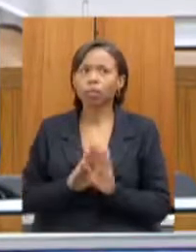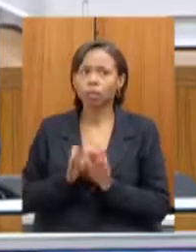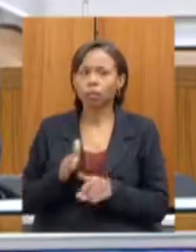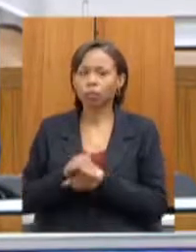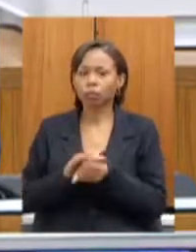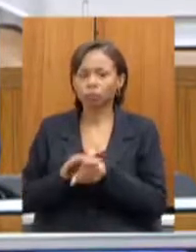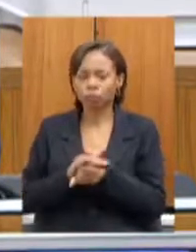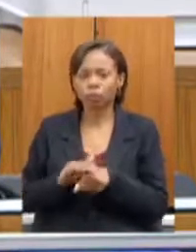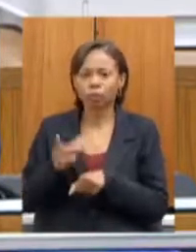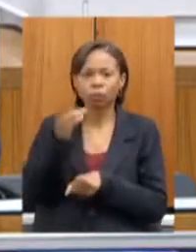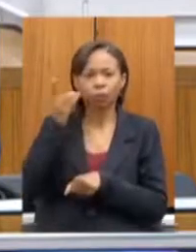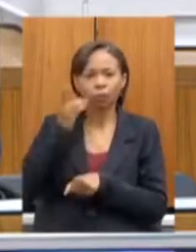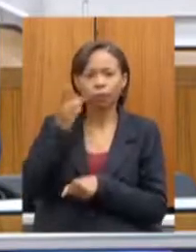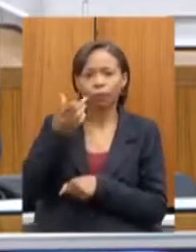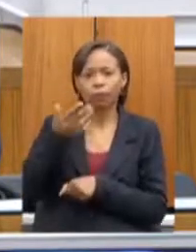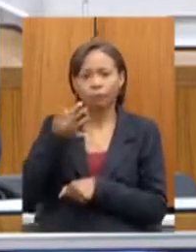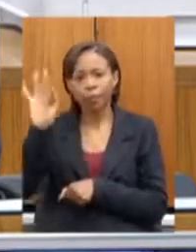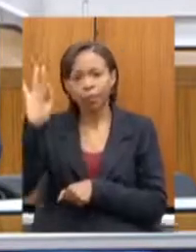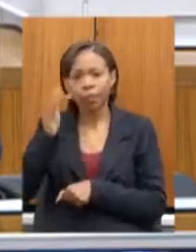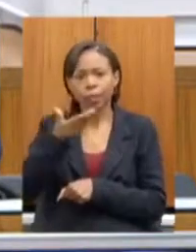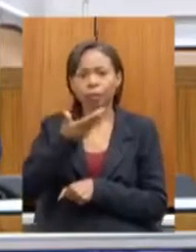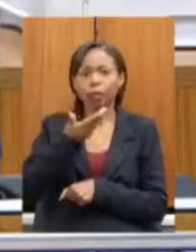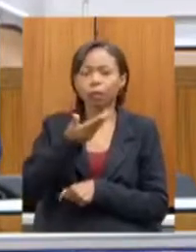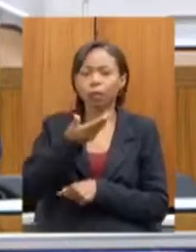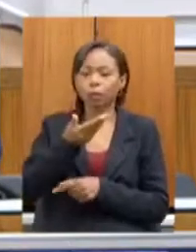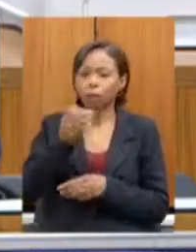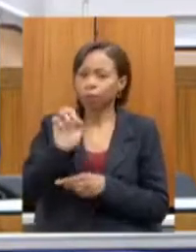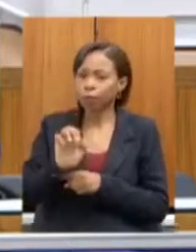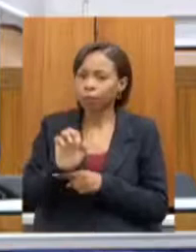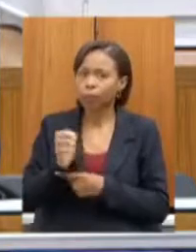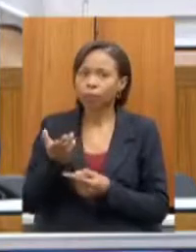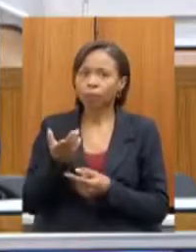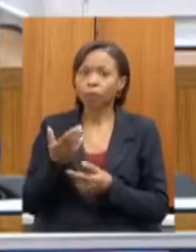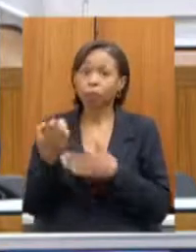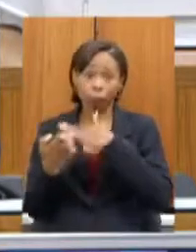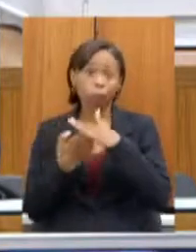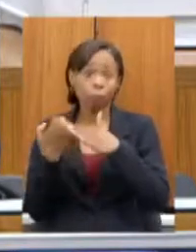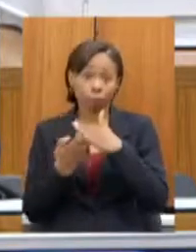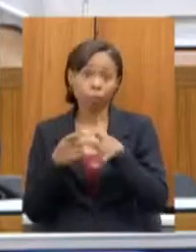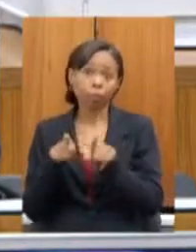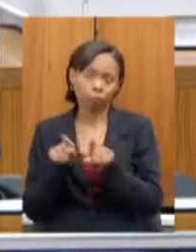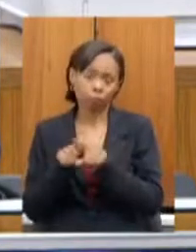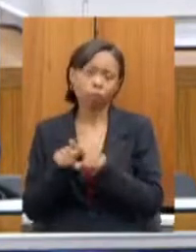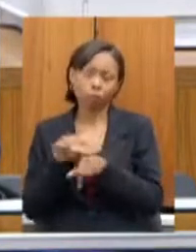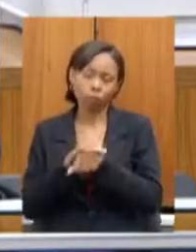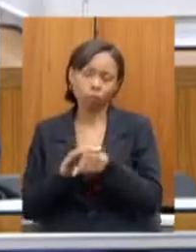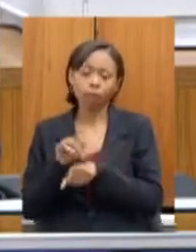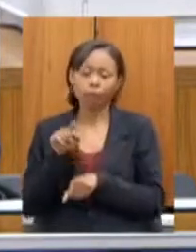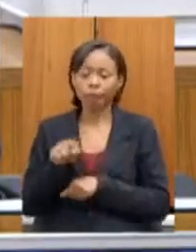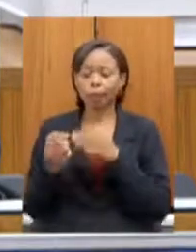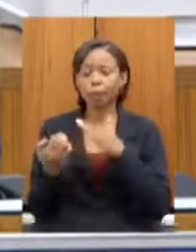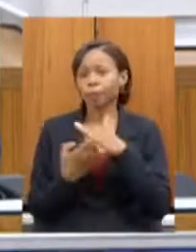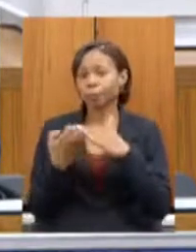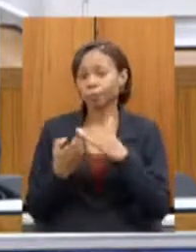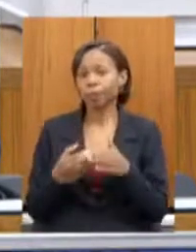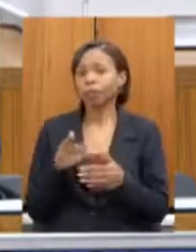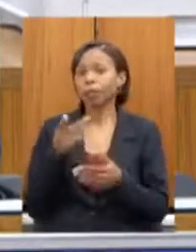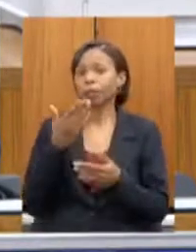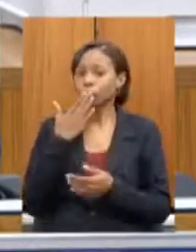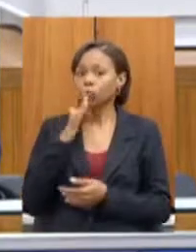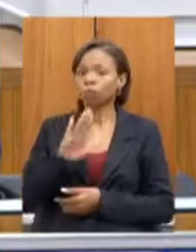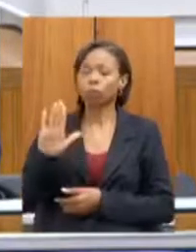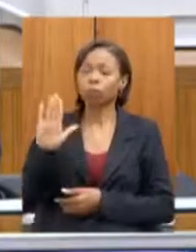federais com a própria empresa a empresa se comprometeu a fazer o projeto de engenharia para aquele trecho que envolve uma